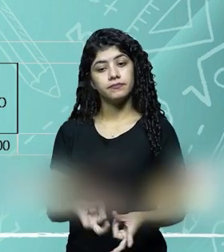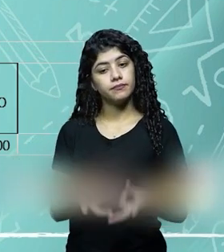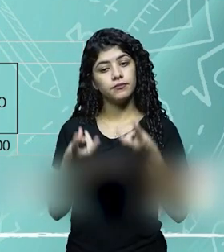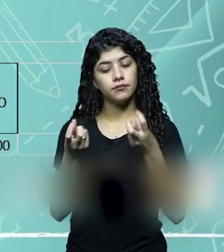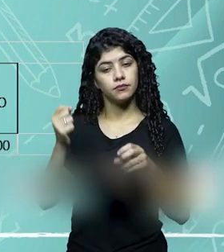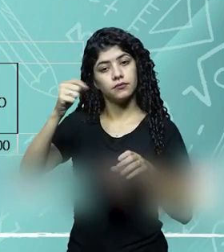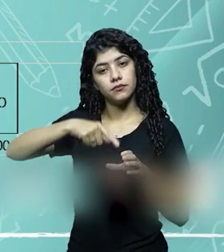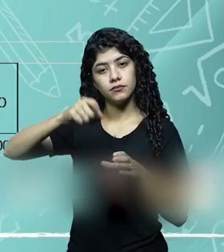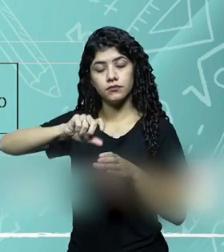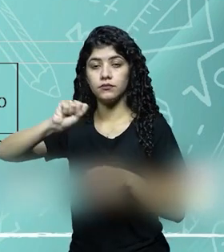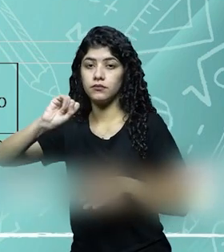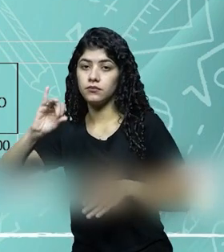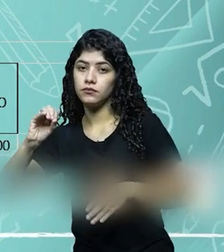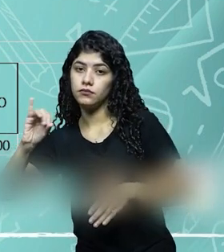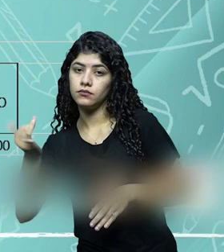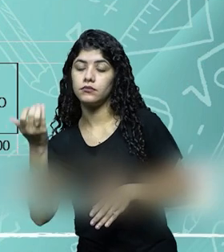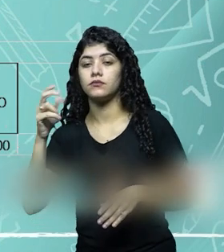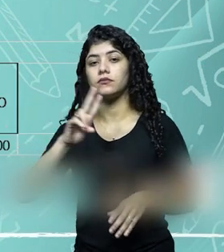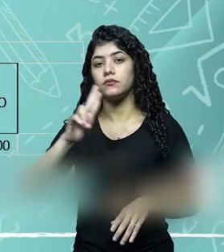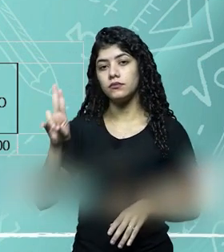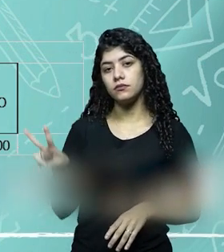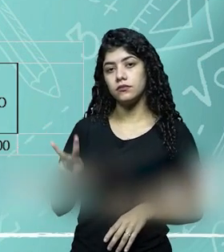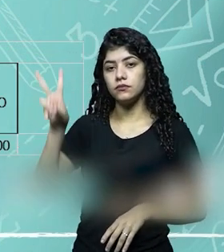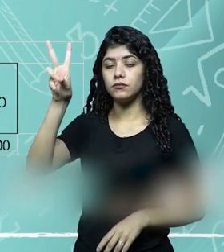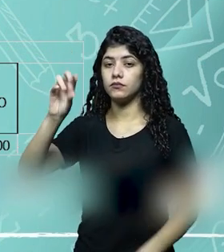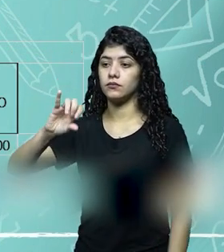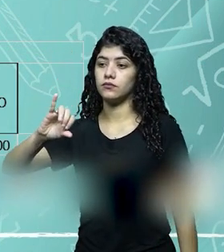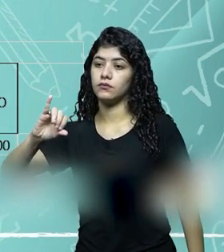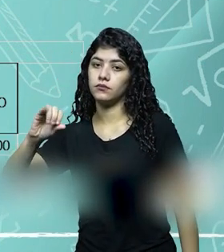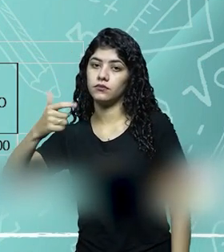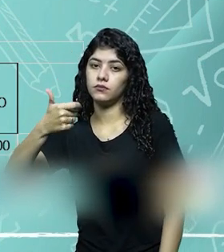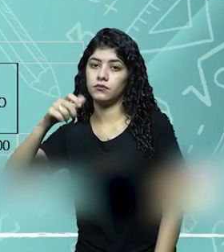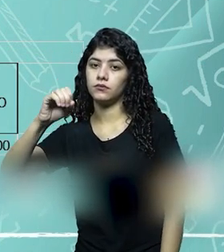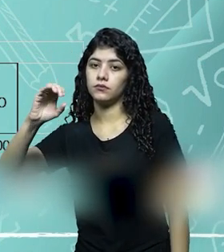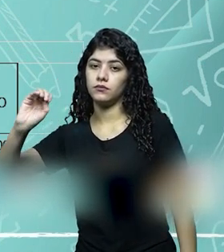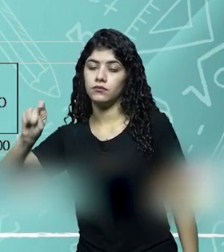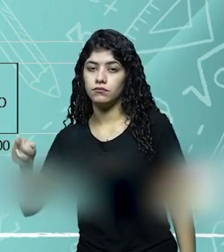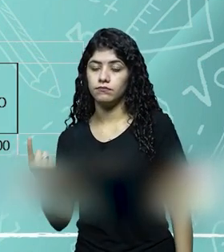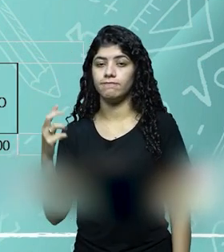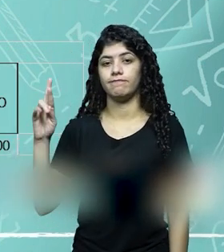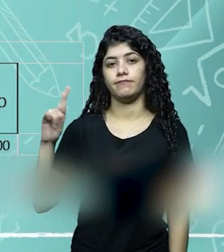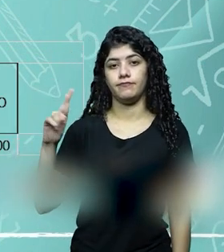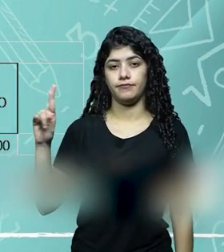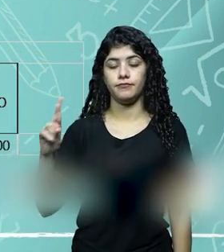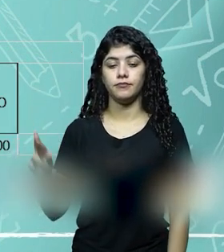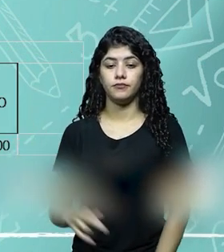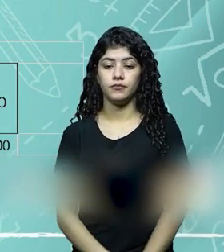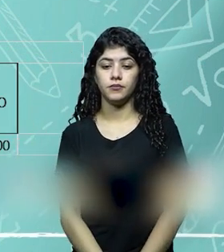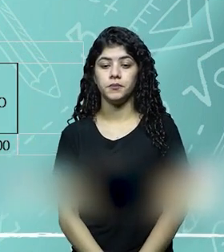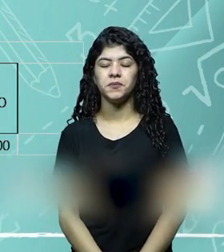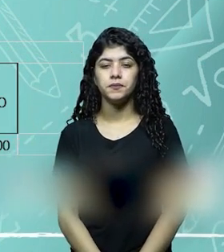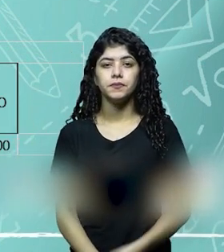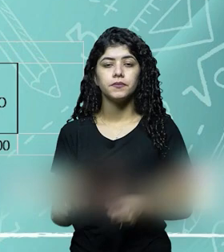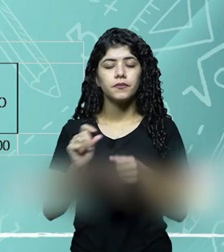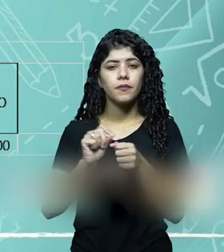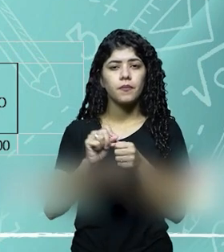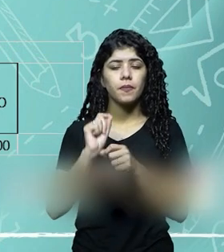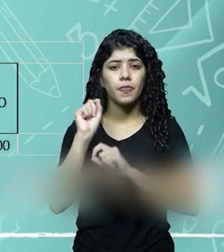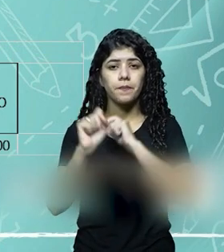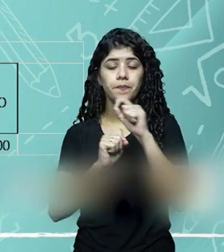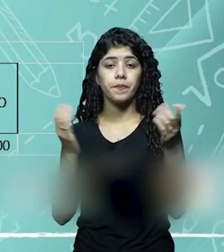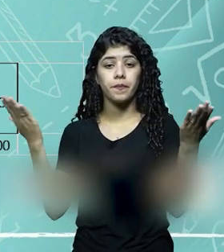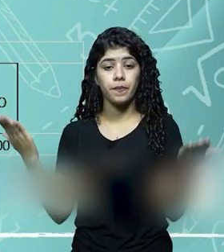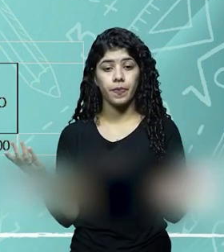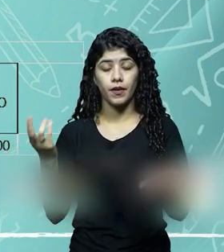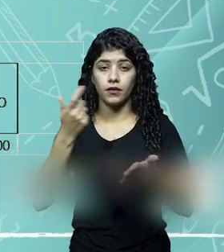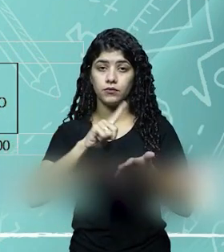identificar que se trata do plantio de soja, no valor de 100 mil reais. E o dinheiro saiu do banco, saiu da conta banco lá da empresa, 100 mil reais. Se eu for fazer